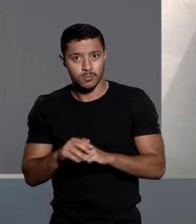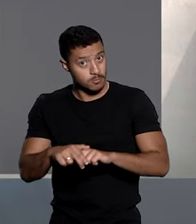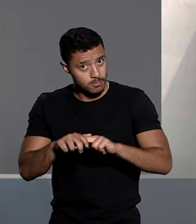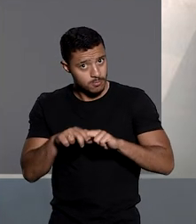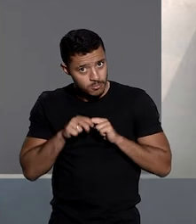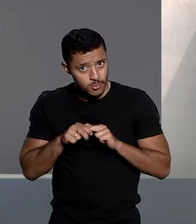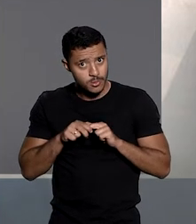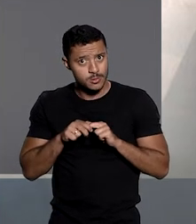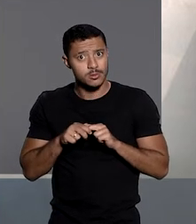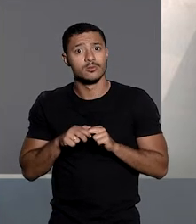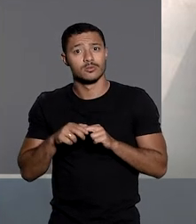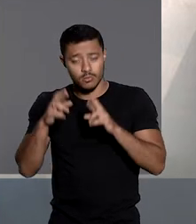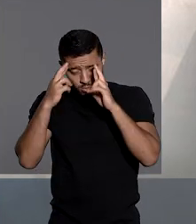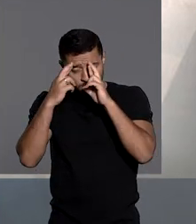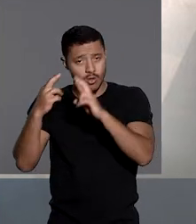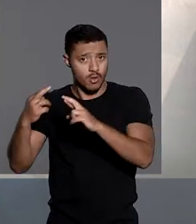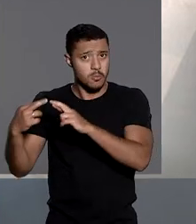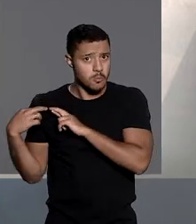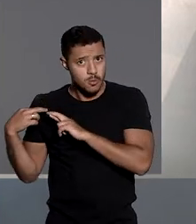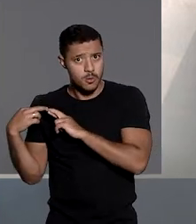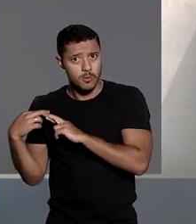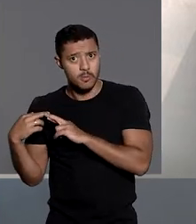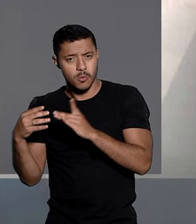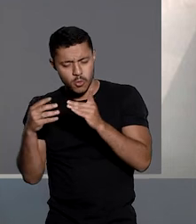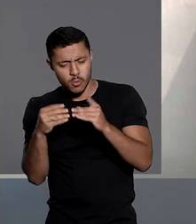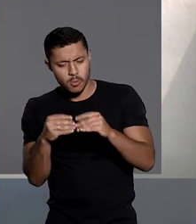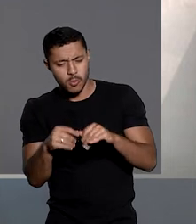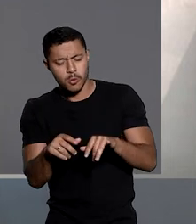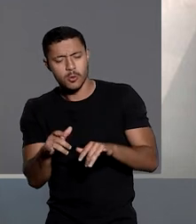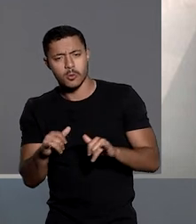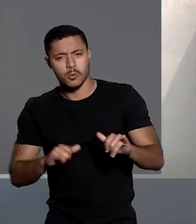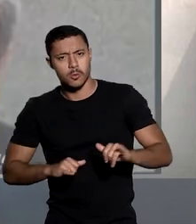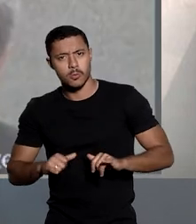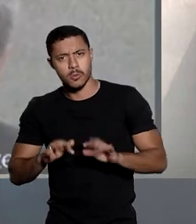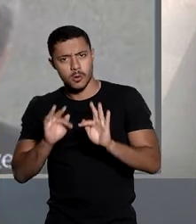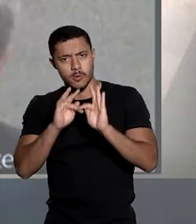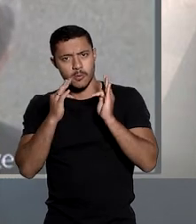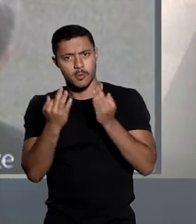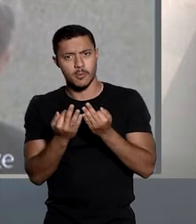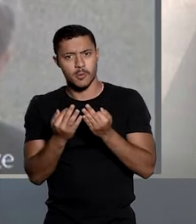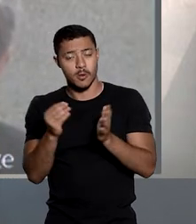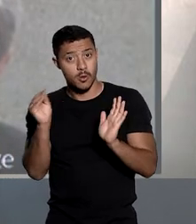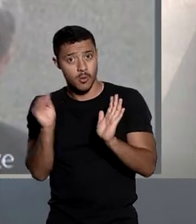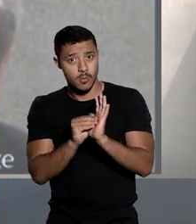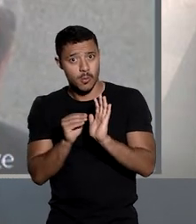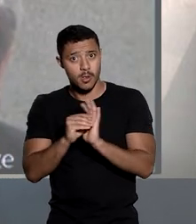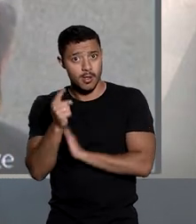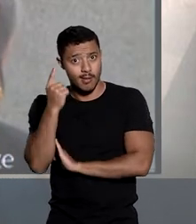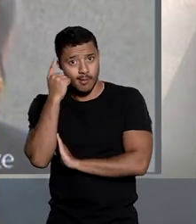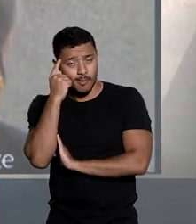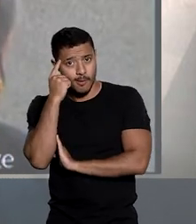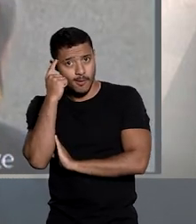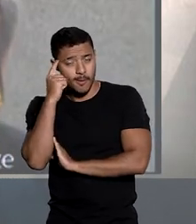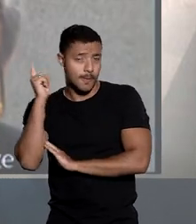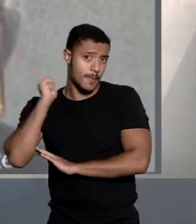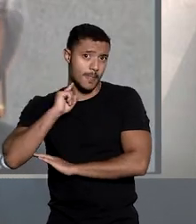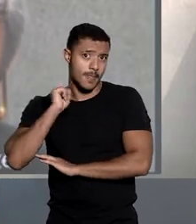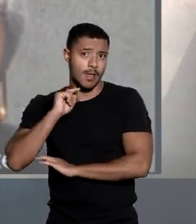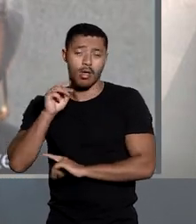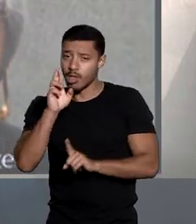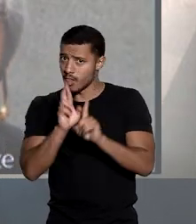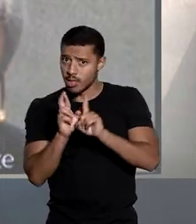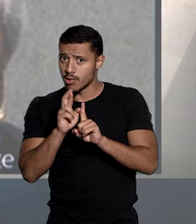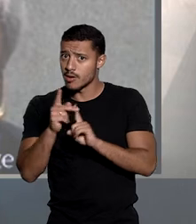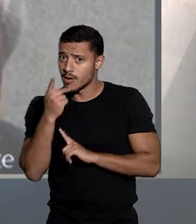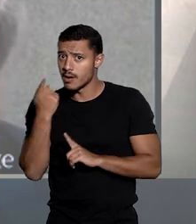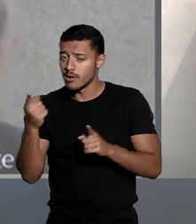isso, são solidariamente responsáveis pelos danos sofridos pela família. Ao manter a decisão da Corte Mineira, a relatora